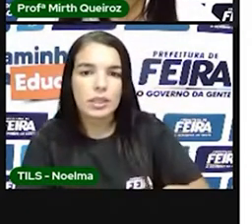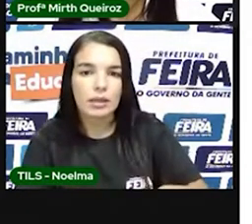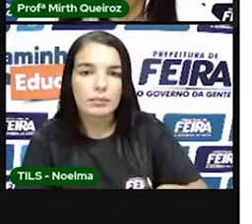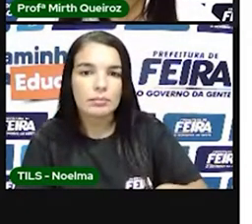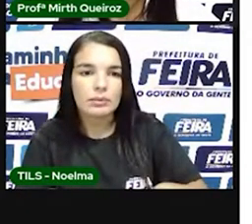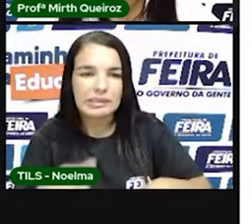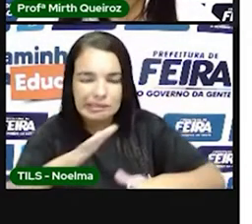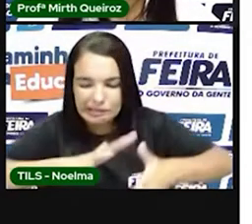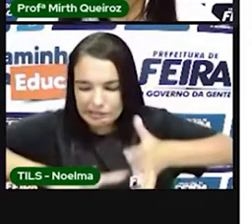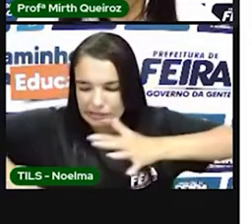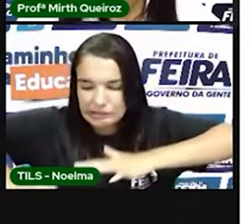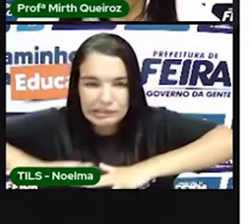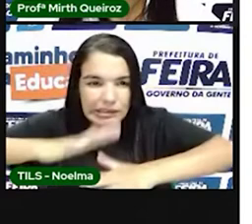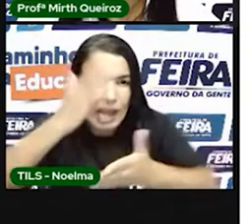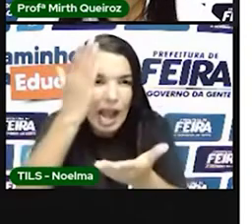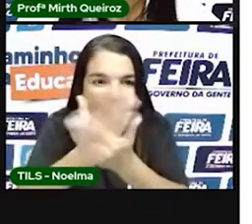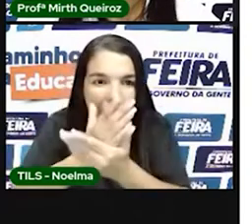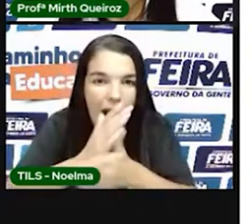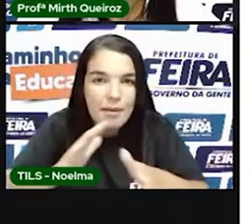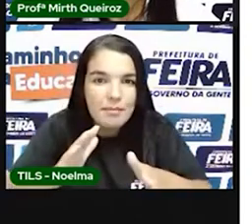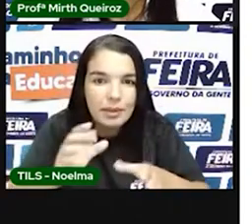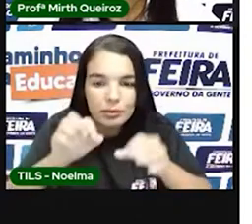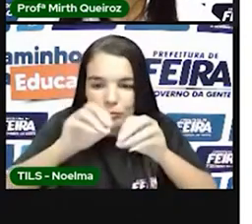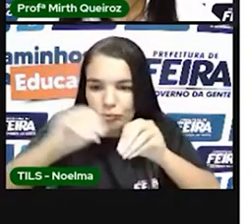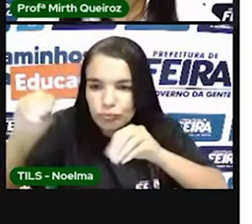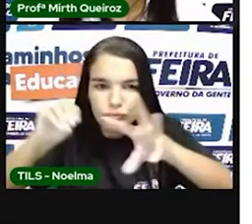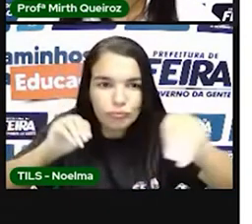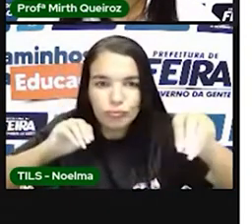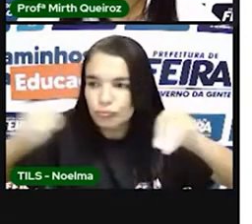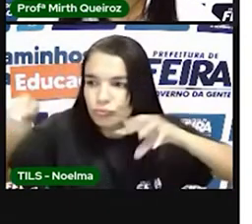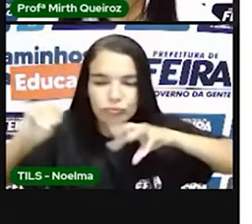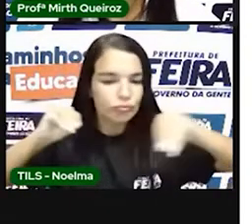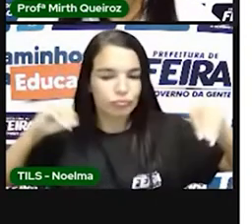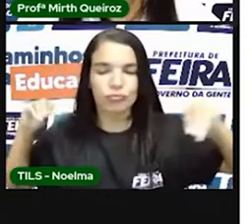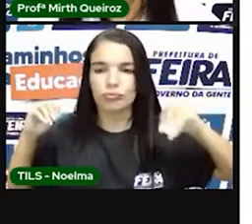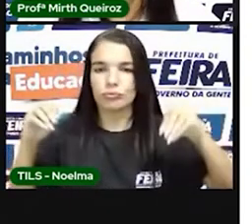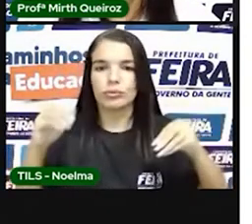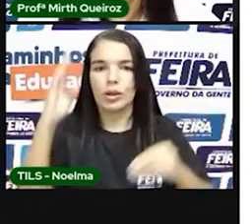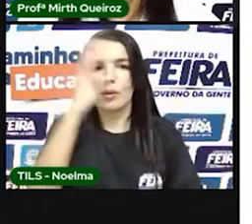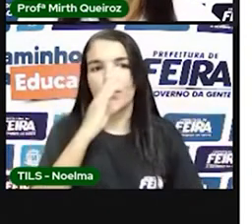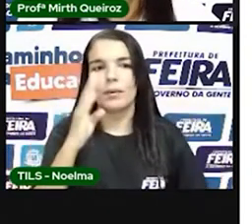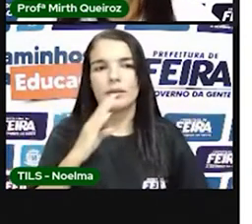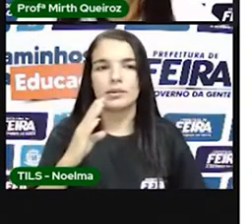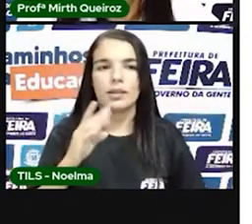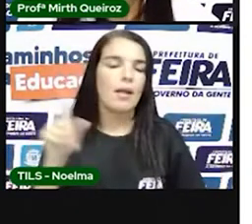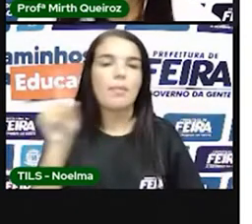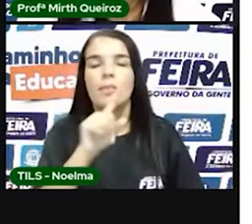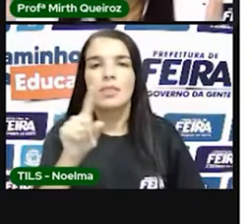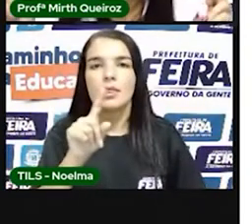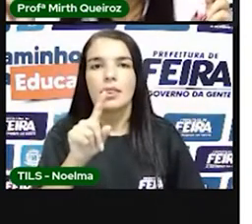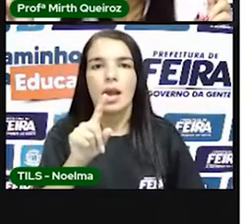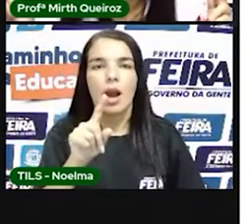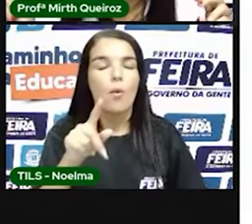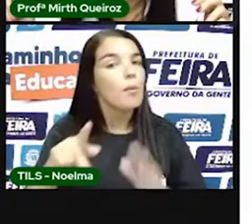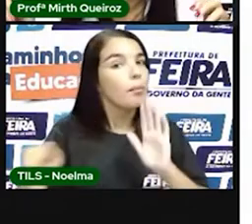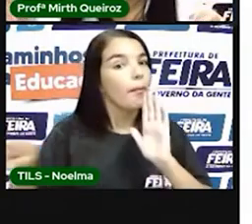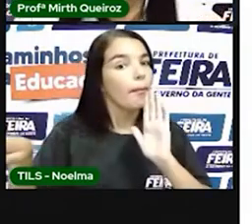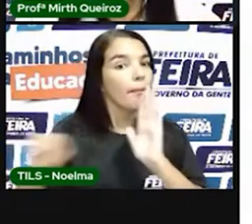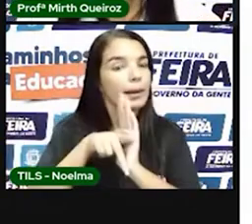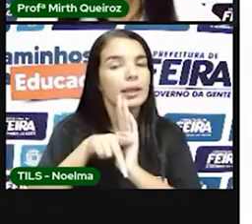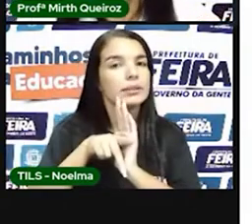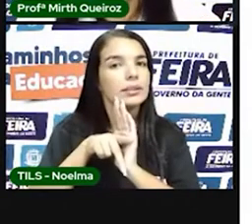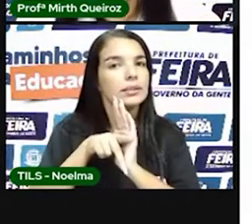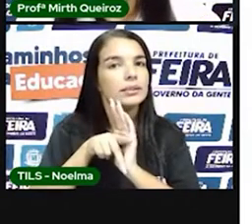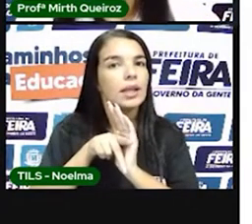Estamos desestatizando o Brasil. Ou seja, não iria pertencer, entre aspas, né?